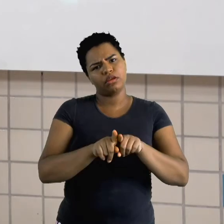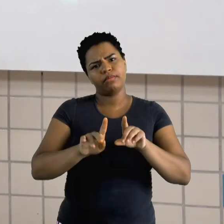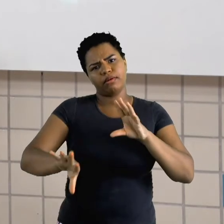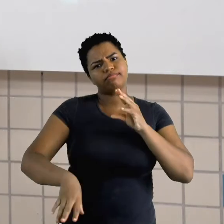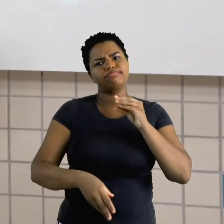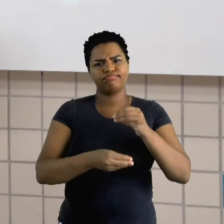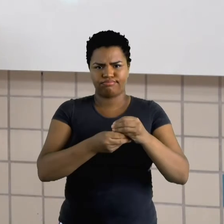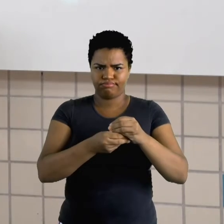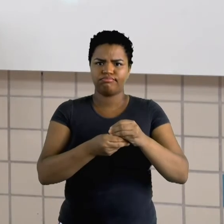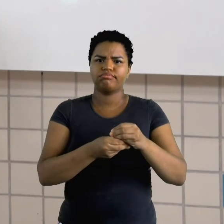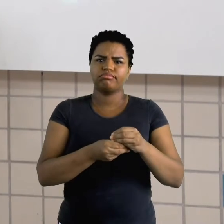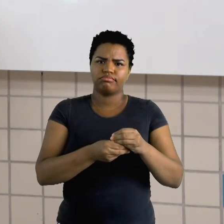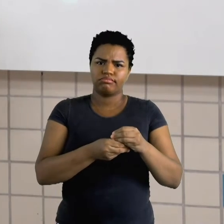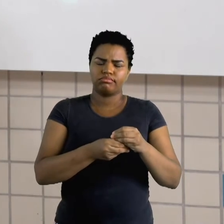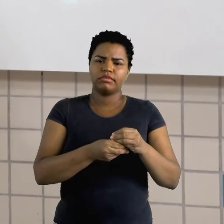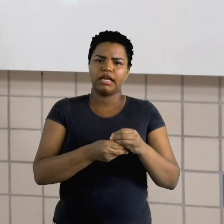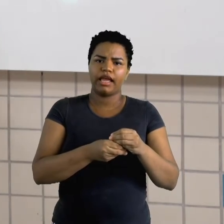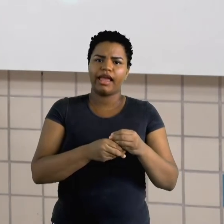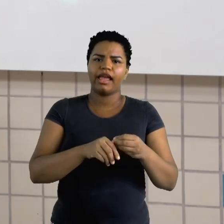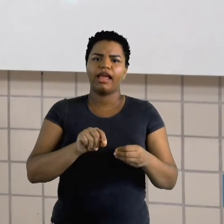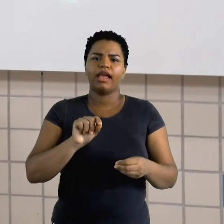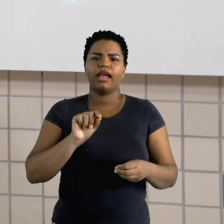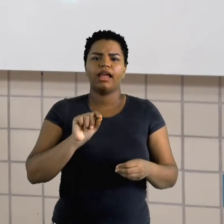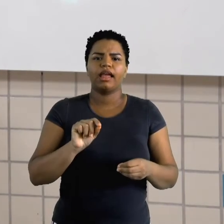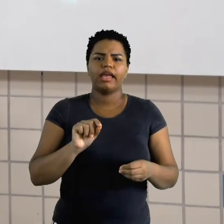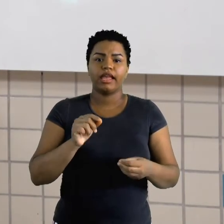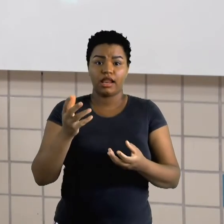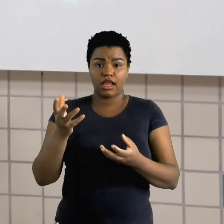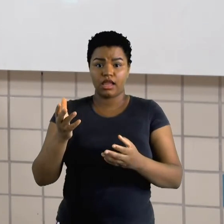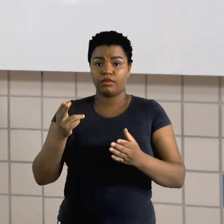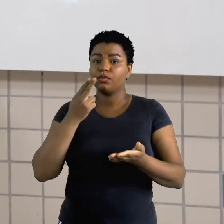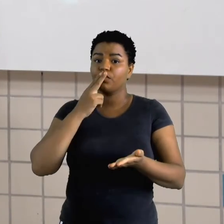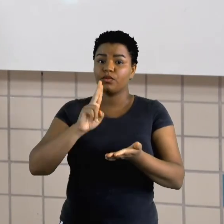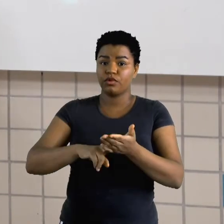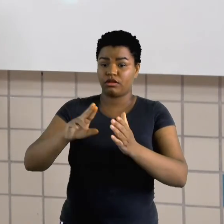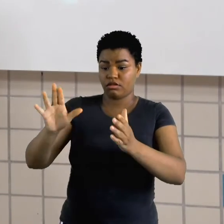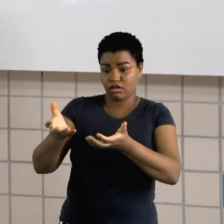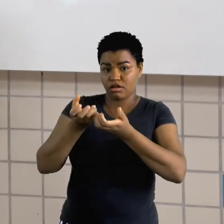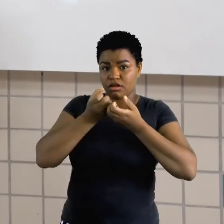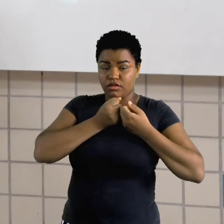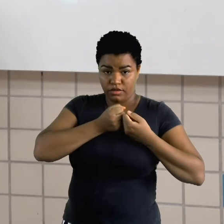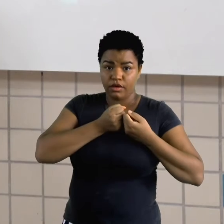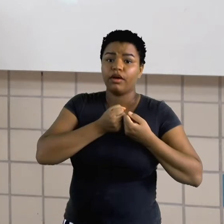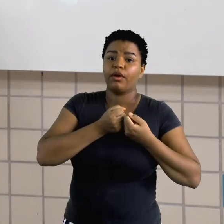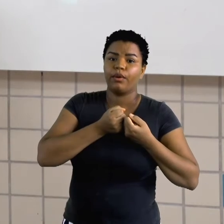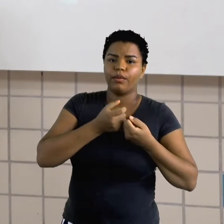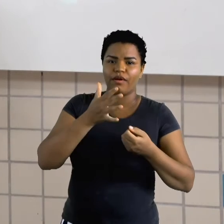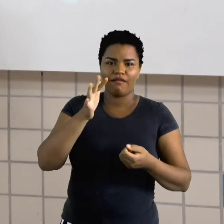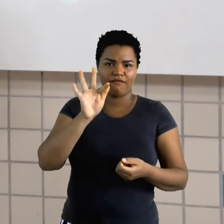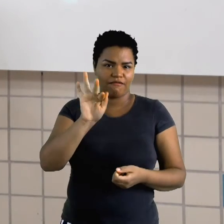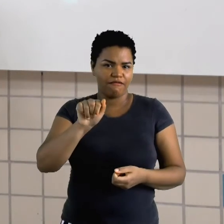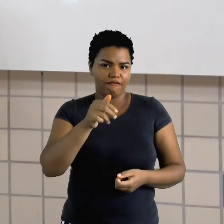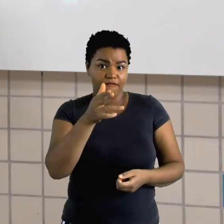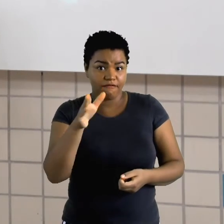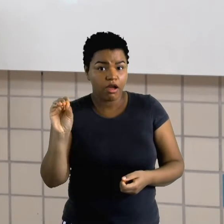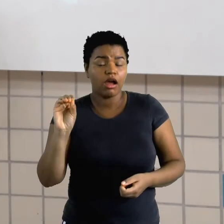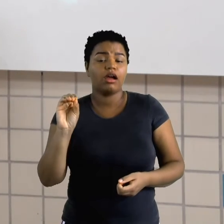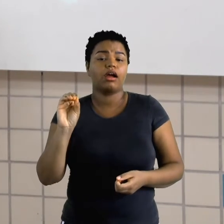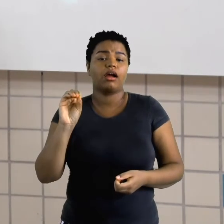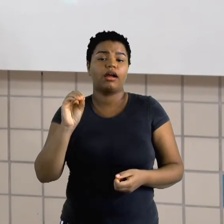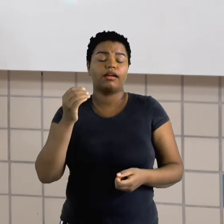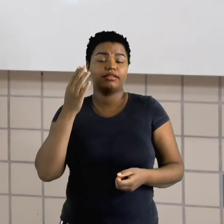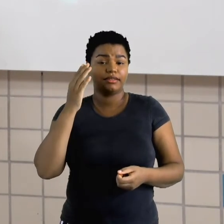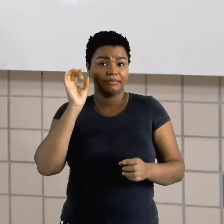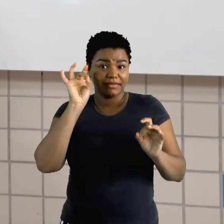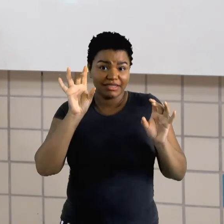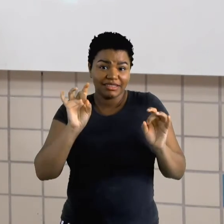autobiografia dele seja o fato de ele ter recebido uma carta de uma fã tão especial que ajudou ele a rever como